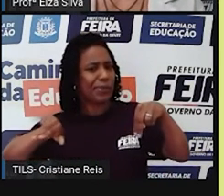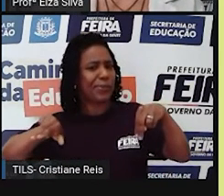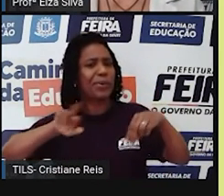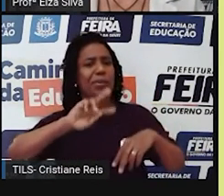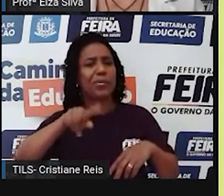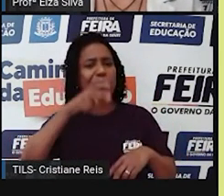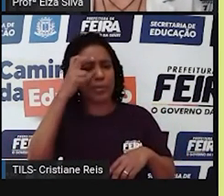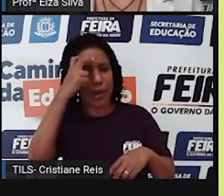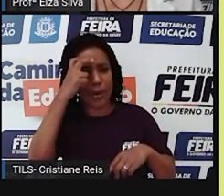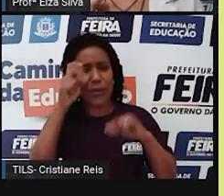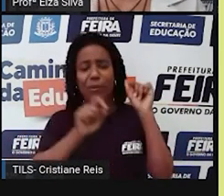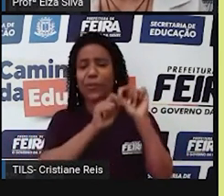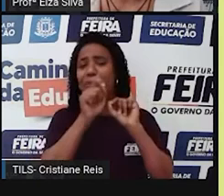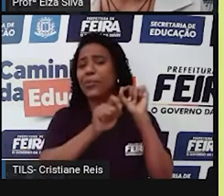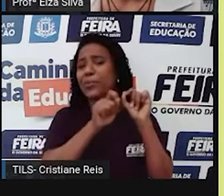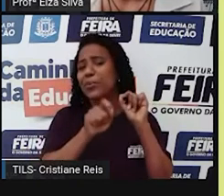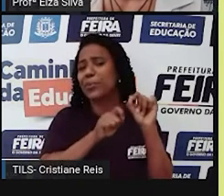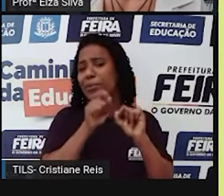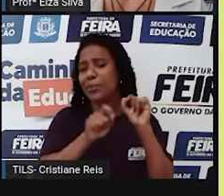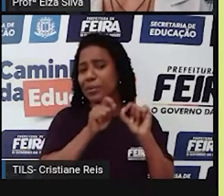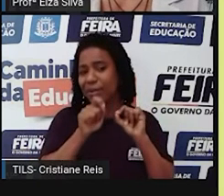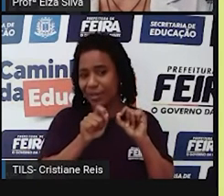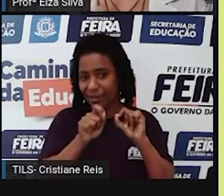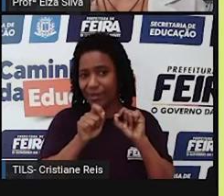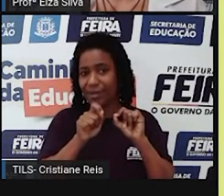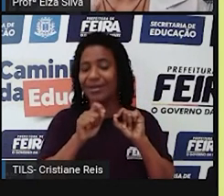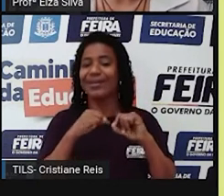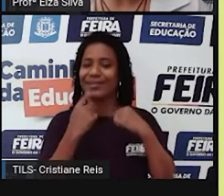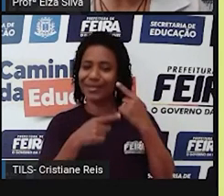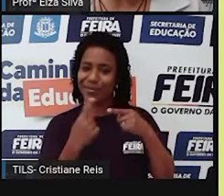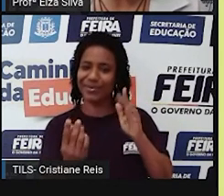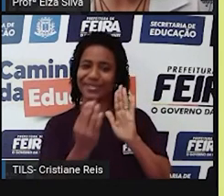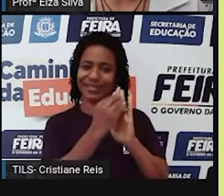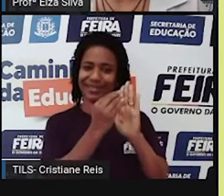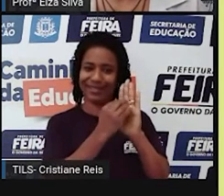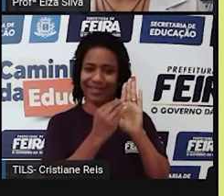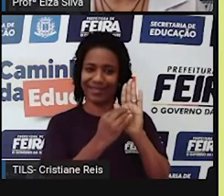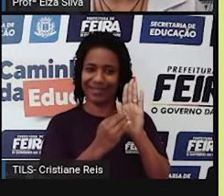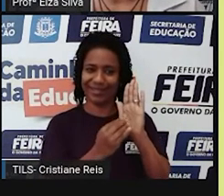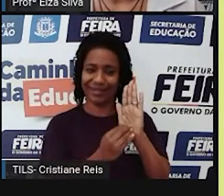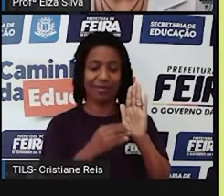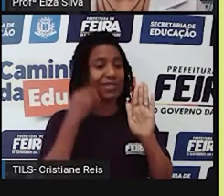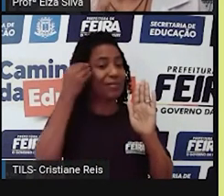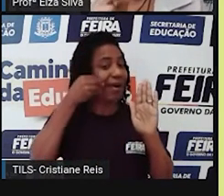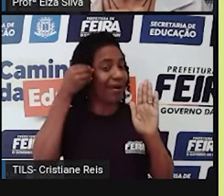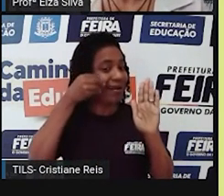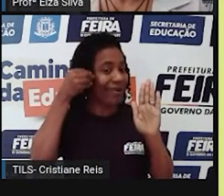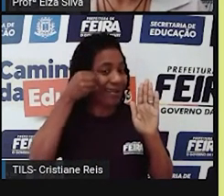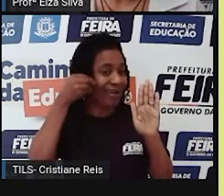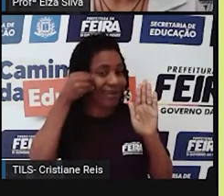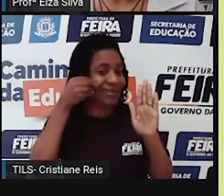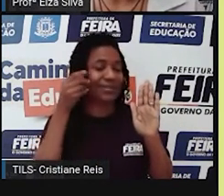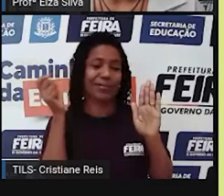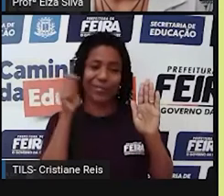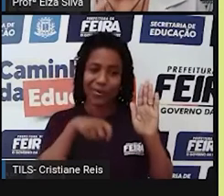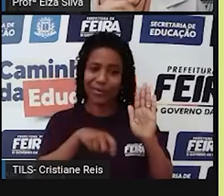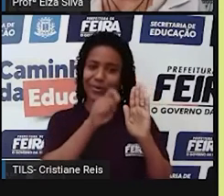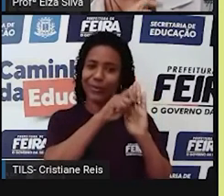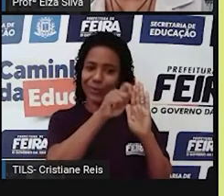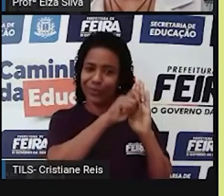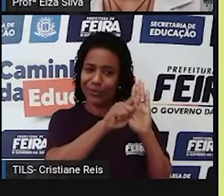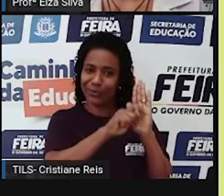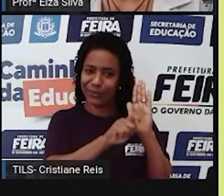trazendo informações do texto e as experiências que você já vivenciou E eu ainda acrescento